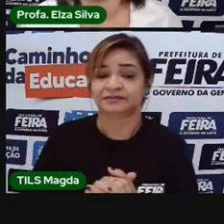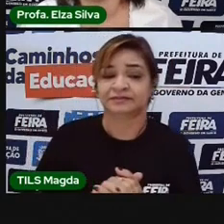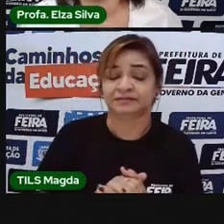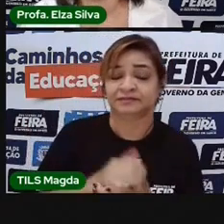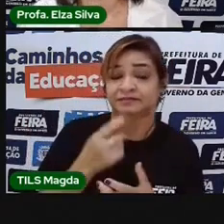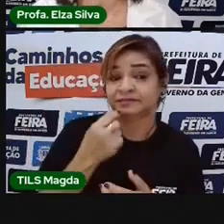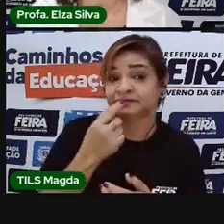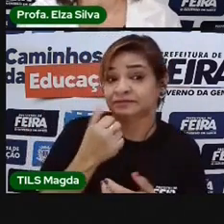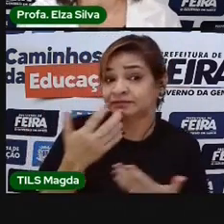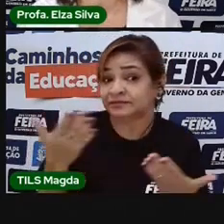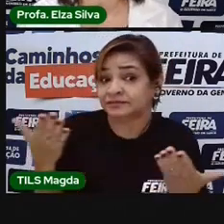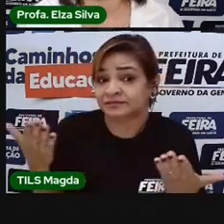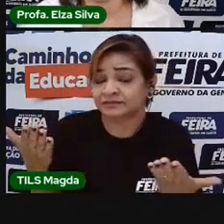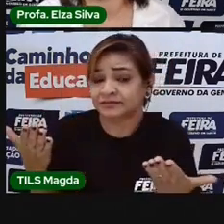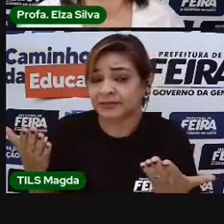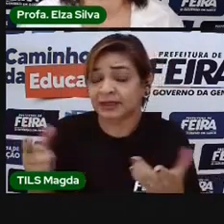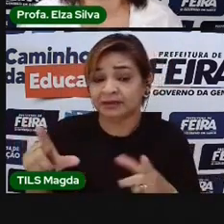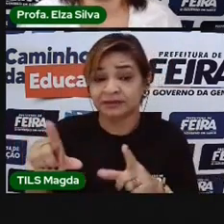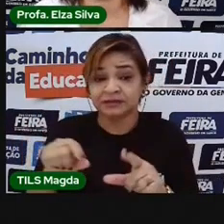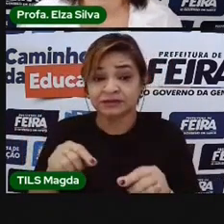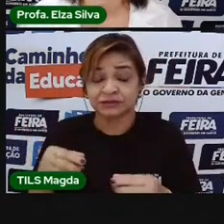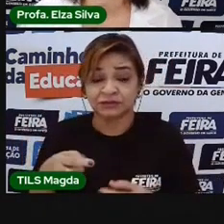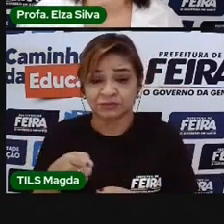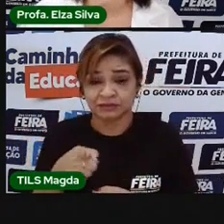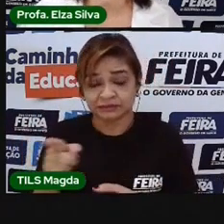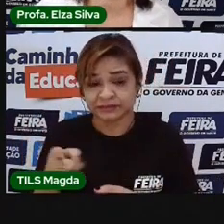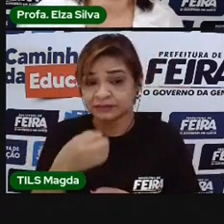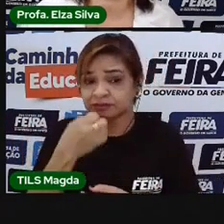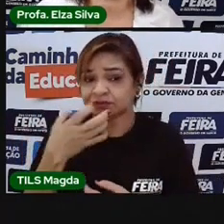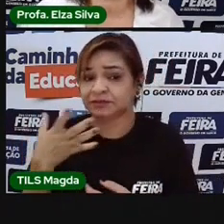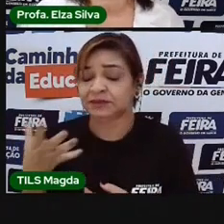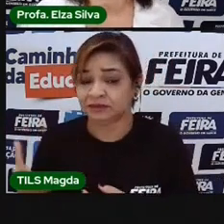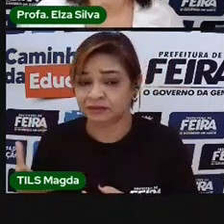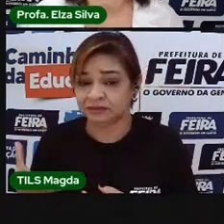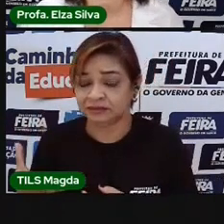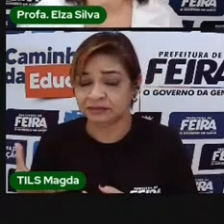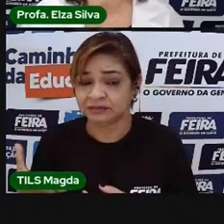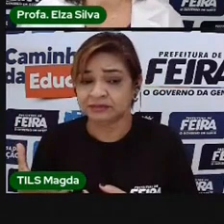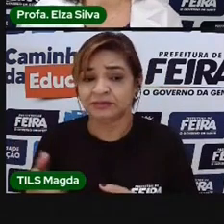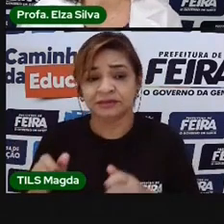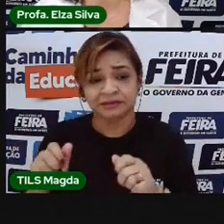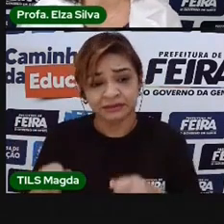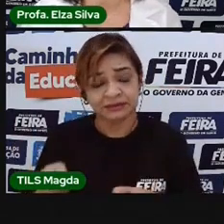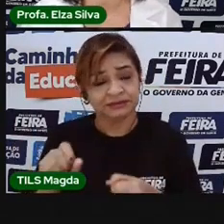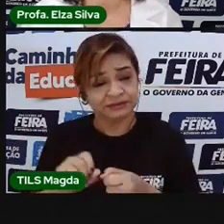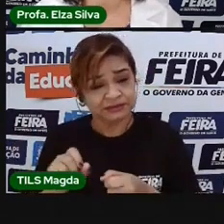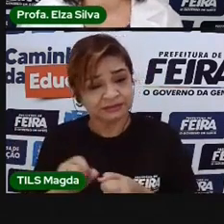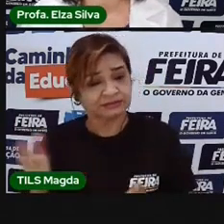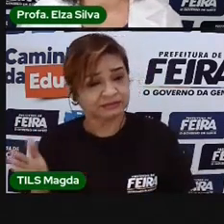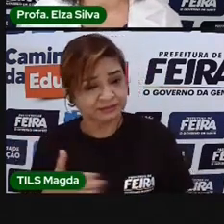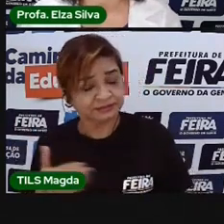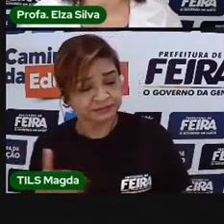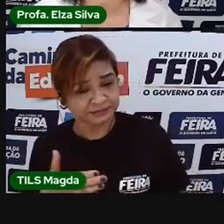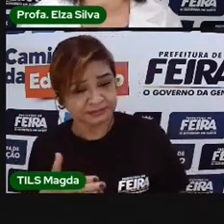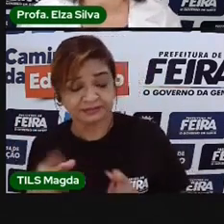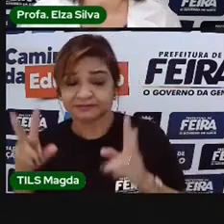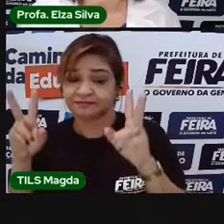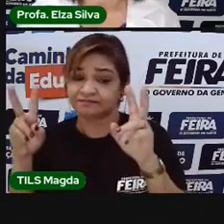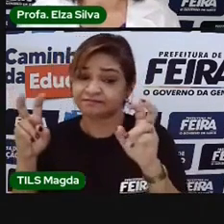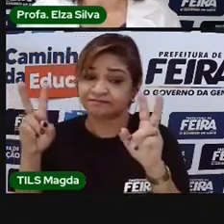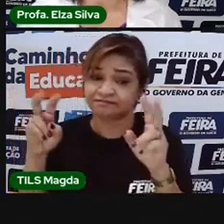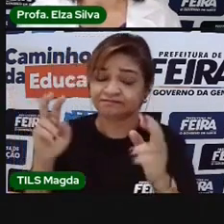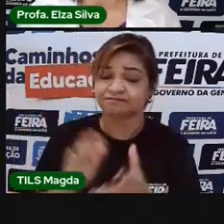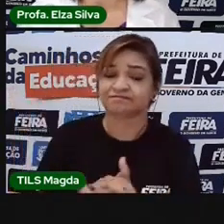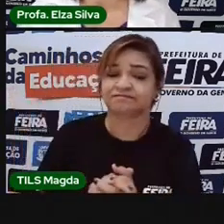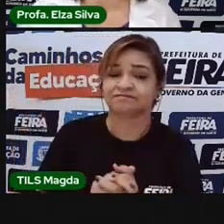também. escolha o formato que você acha que está adequado ao tema que você quer debater. Então, por exemplo,